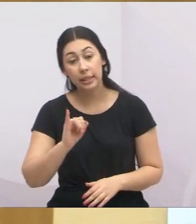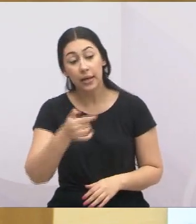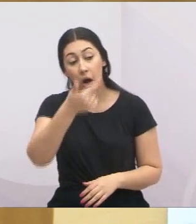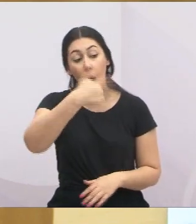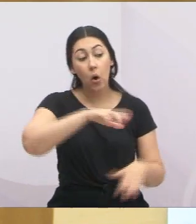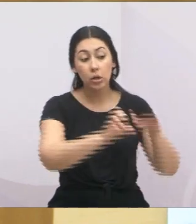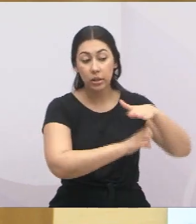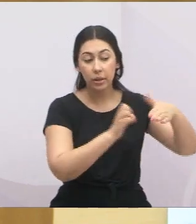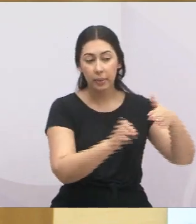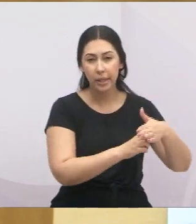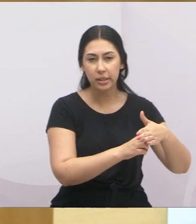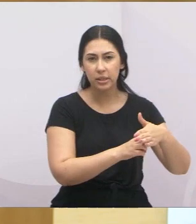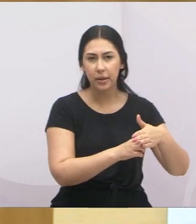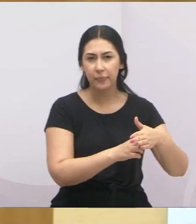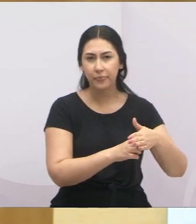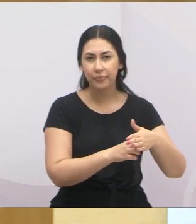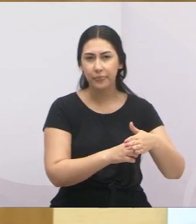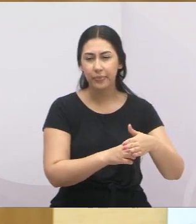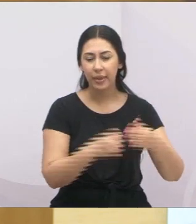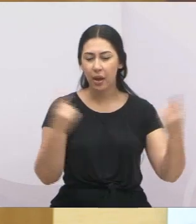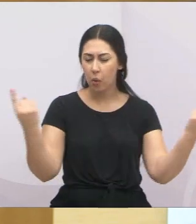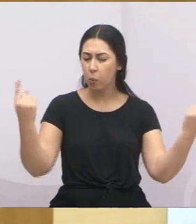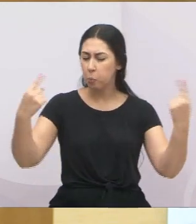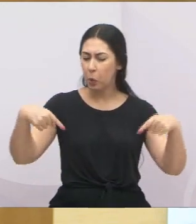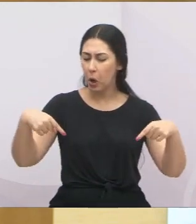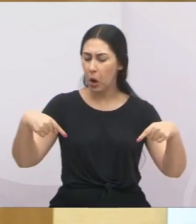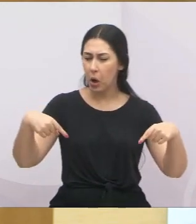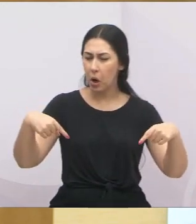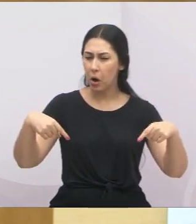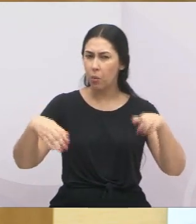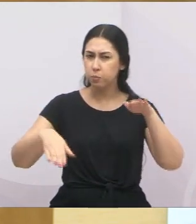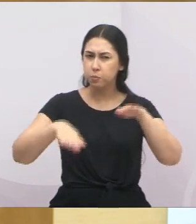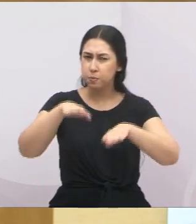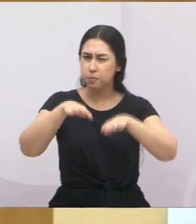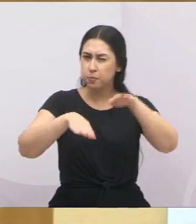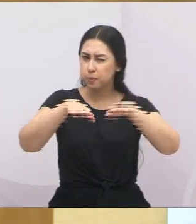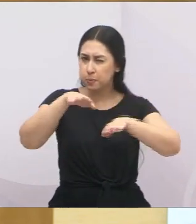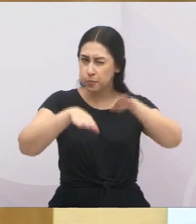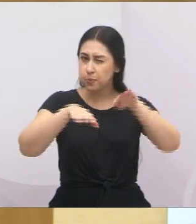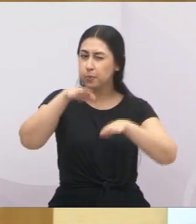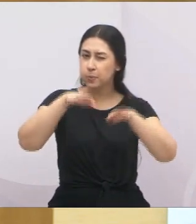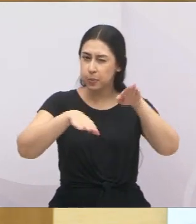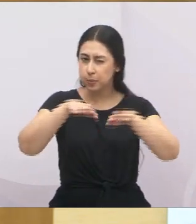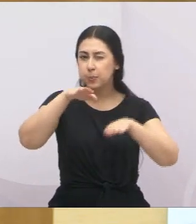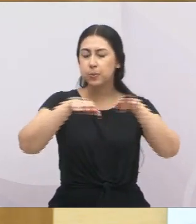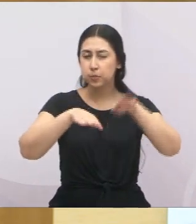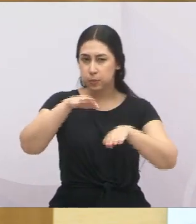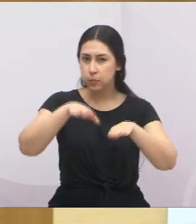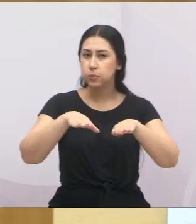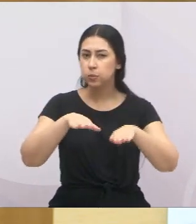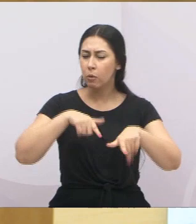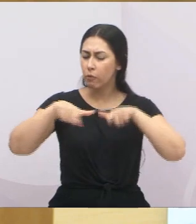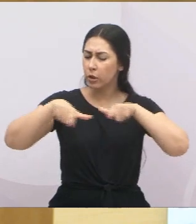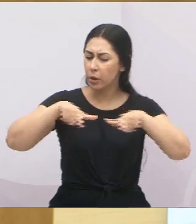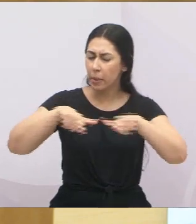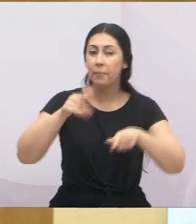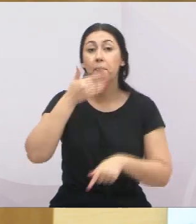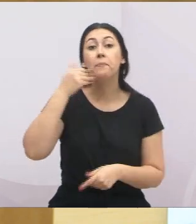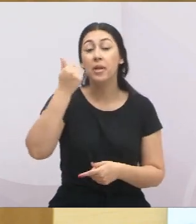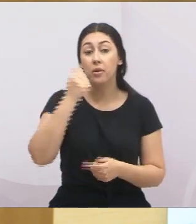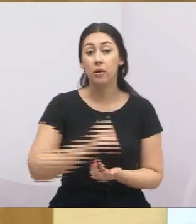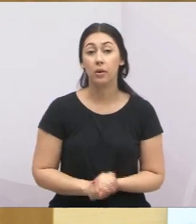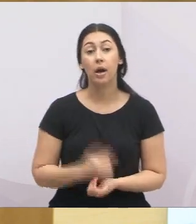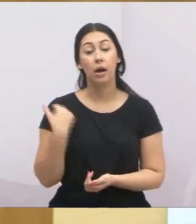vai ter concorrência. A empresa A vai trabalhar melhor do que a B e assim sucessivamente. Então acho que é nesse sentido que a gente tem que cobrar,